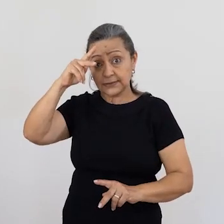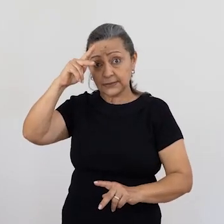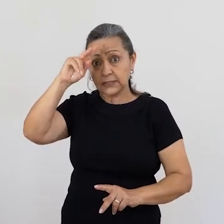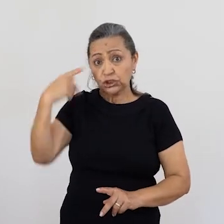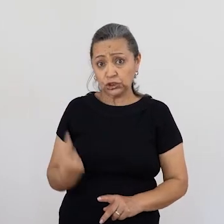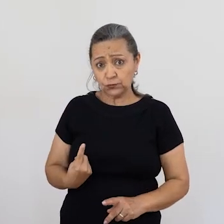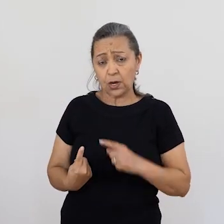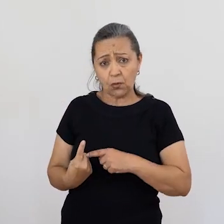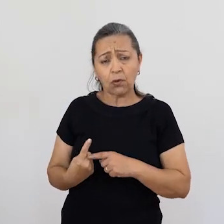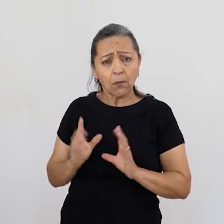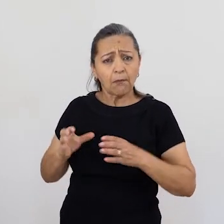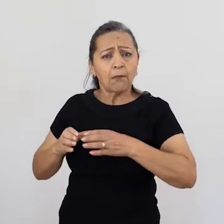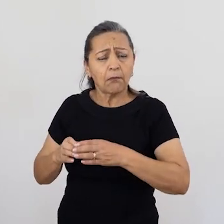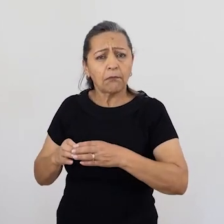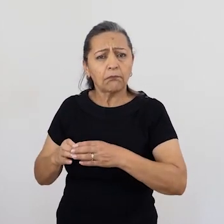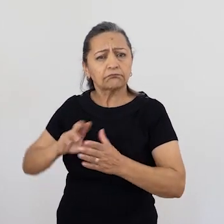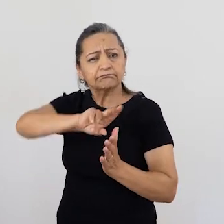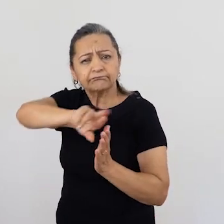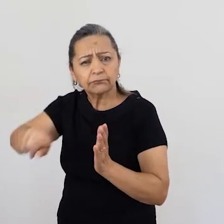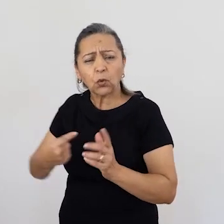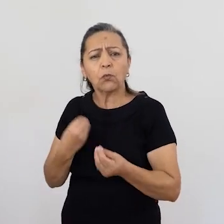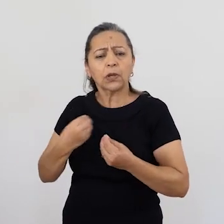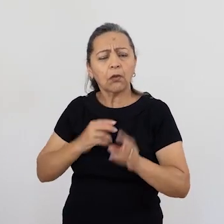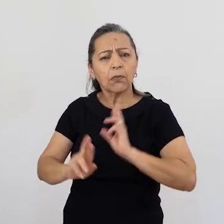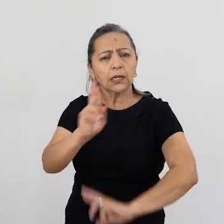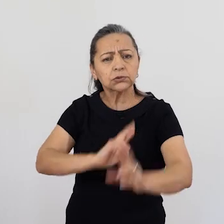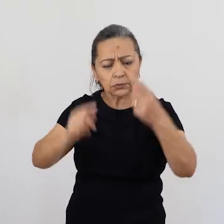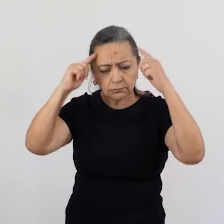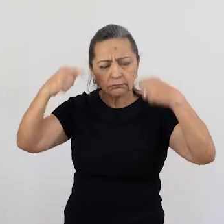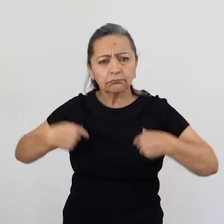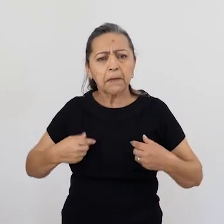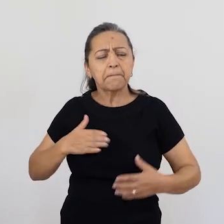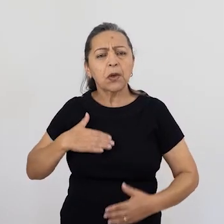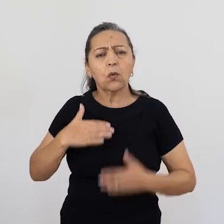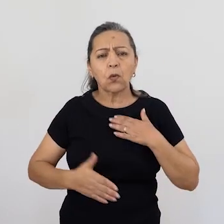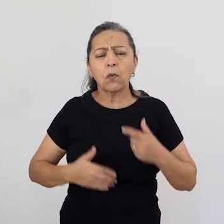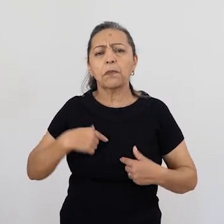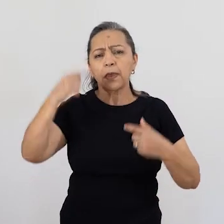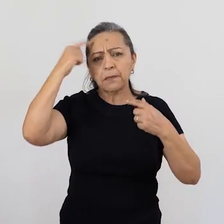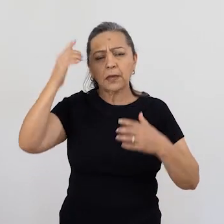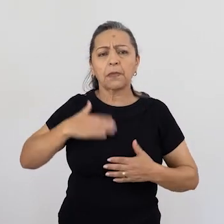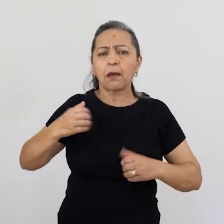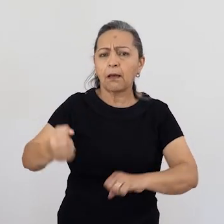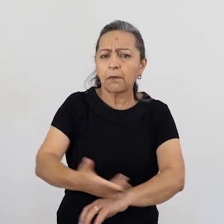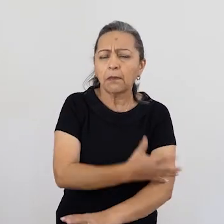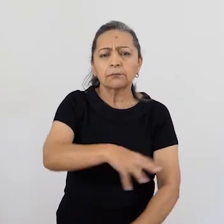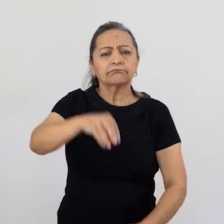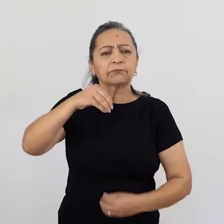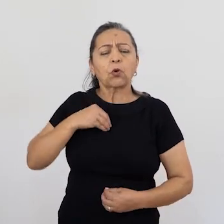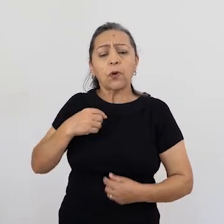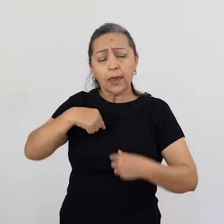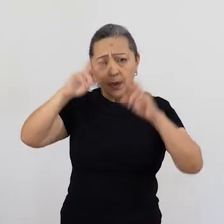uma ecologia individual, como que eu me relaciono, meu corpo, minha mente, minhas emoções, minha espiritualidade,